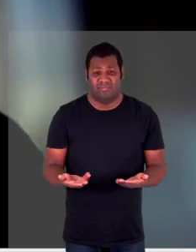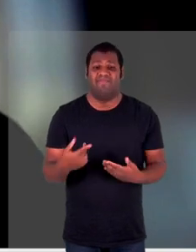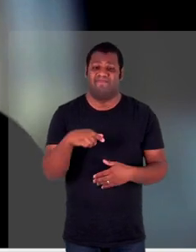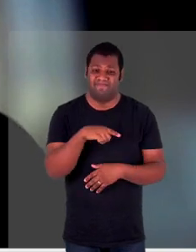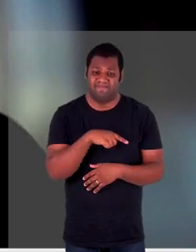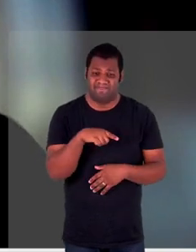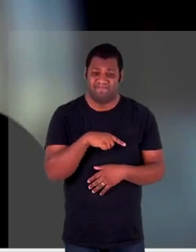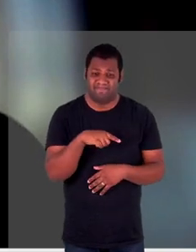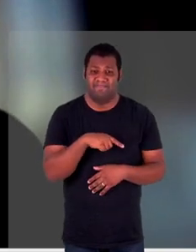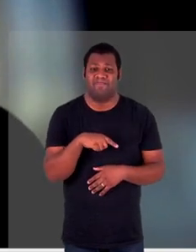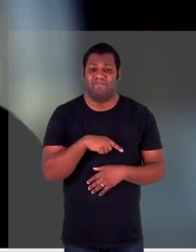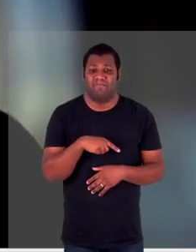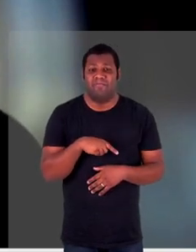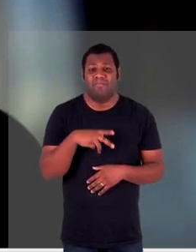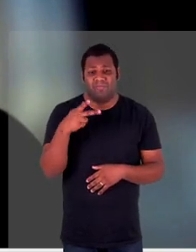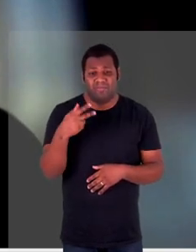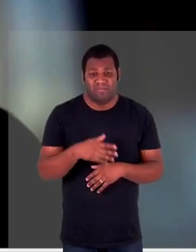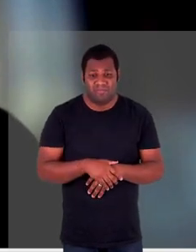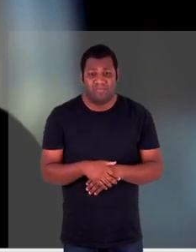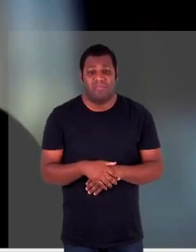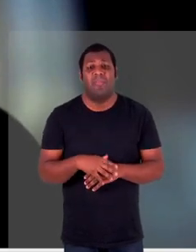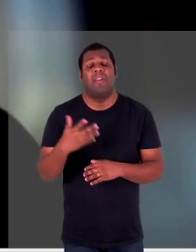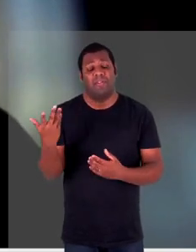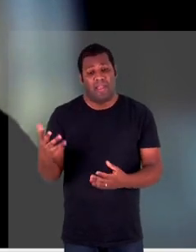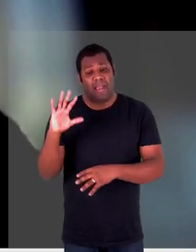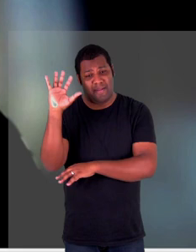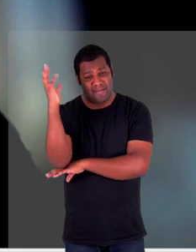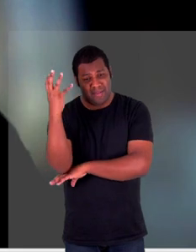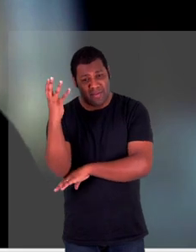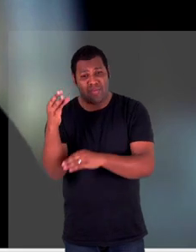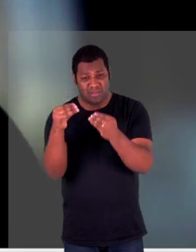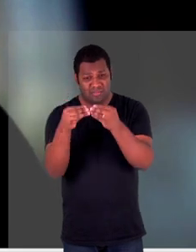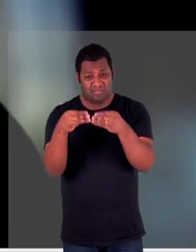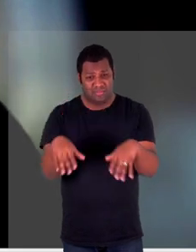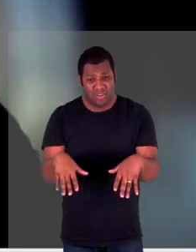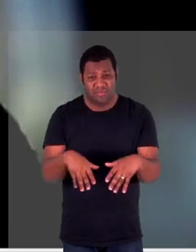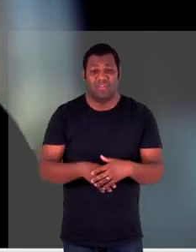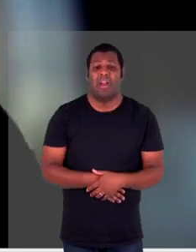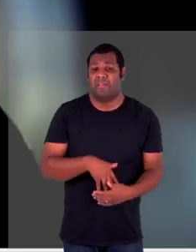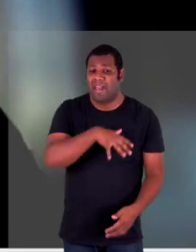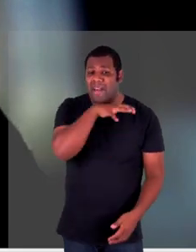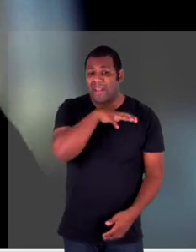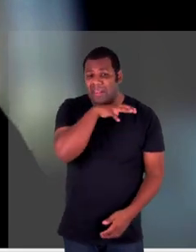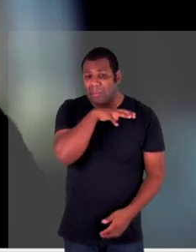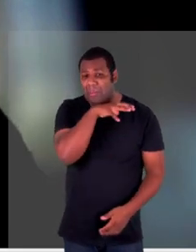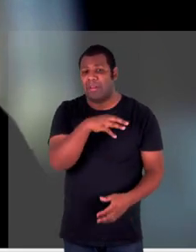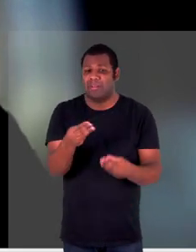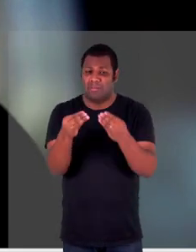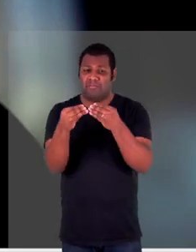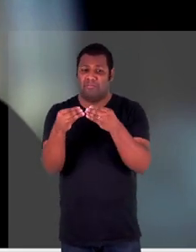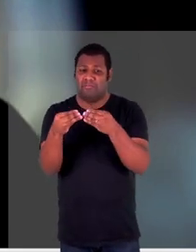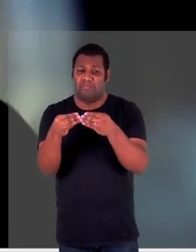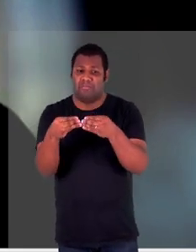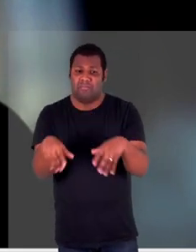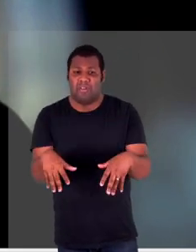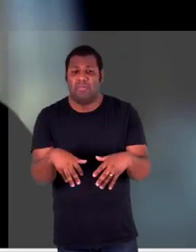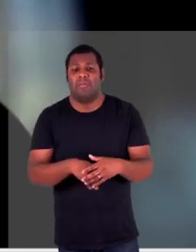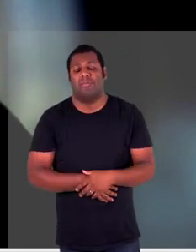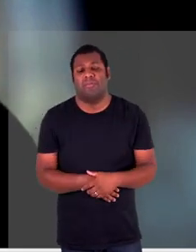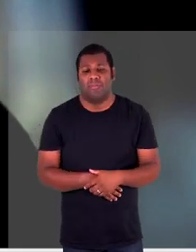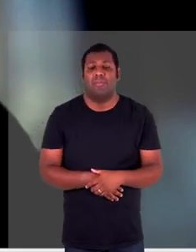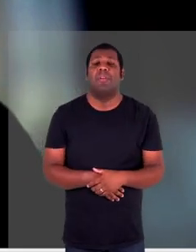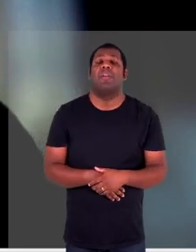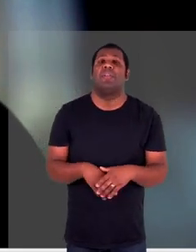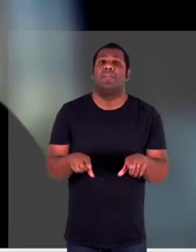esse tipo de vítima também a natureza o ecossistema os animais que são deixados para trás e um